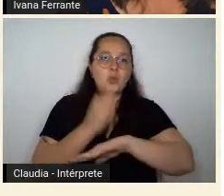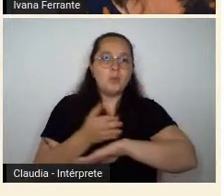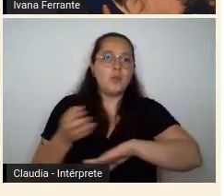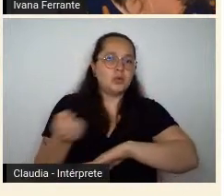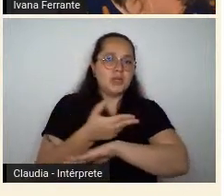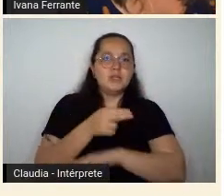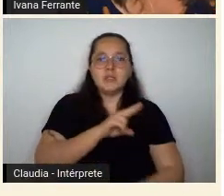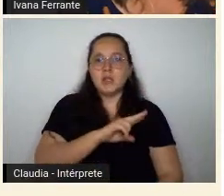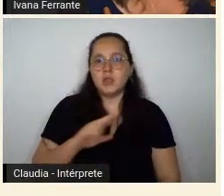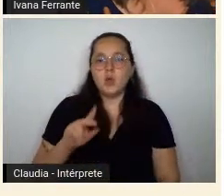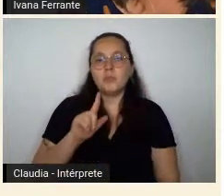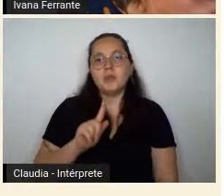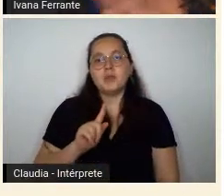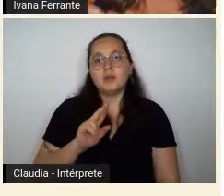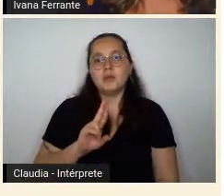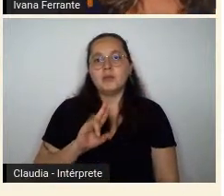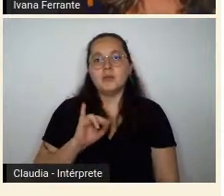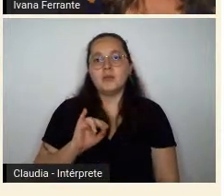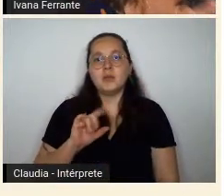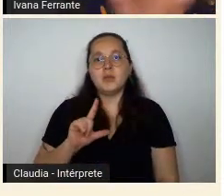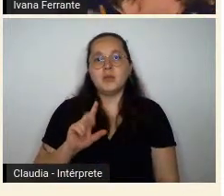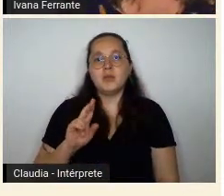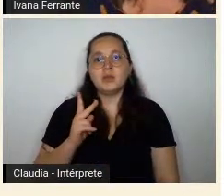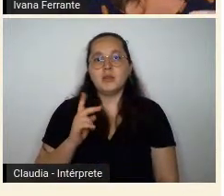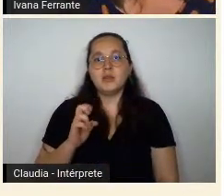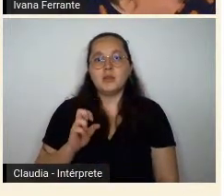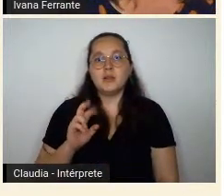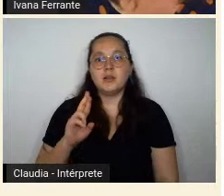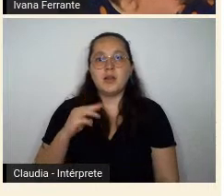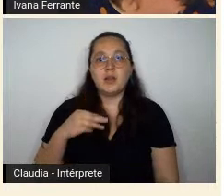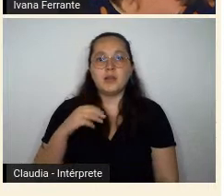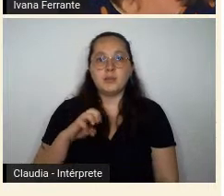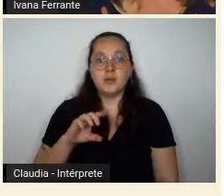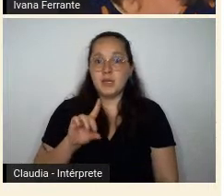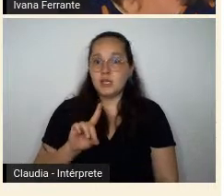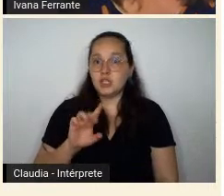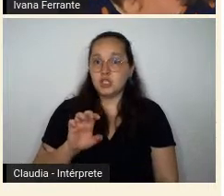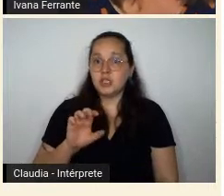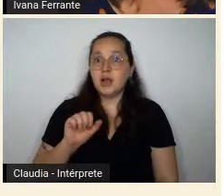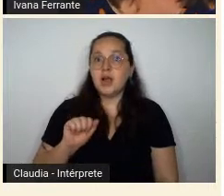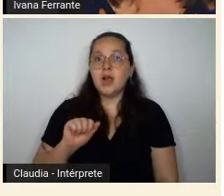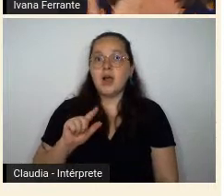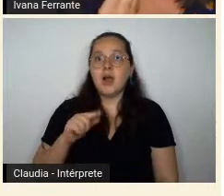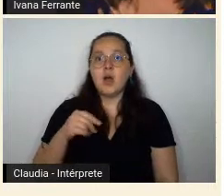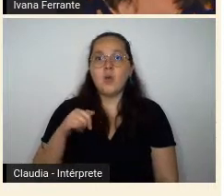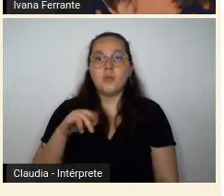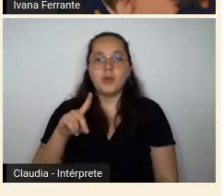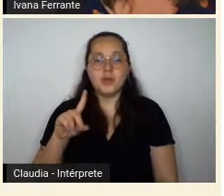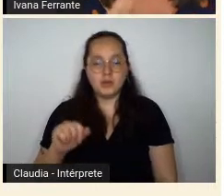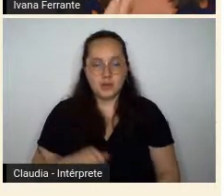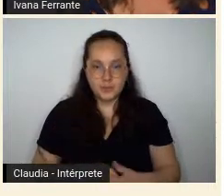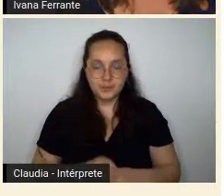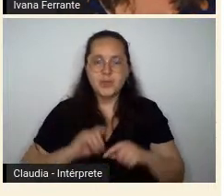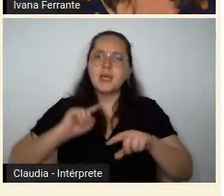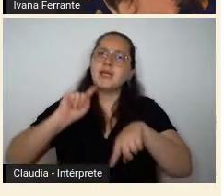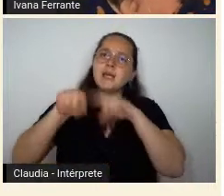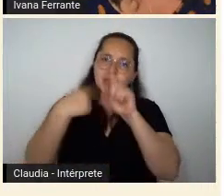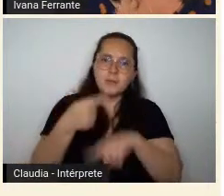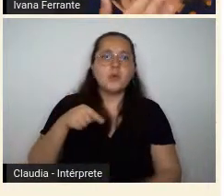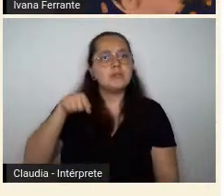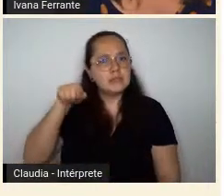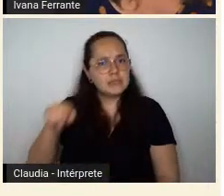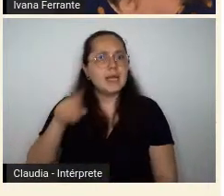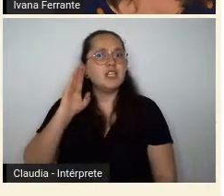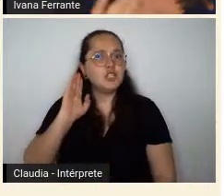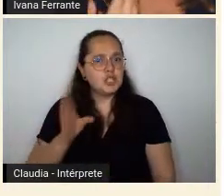interessante que, assim, um pouco antes da ocorrência da semana, quando Agenor já estava frequentando o grupo modernista,